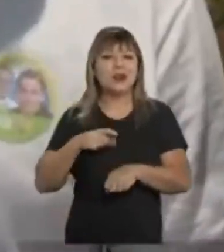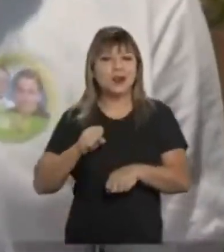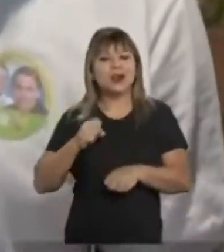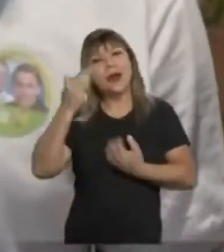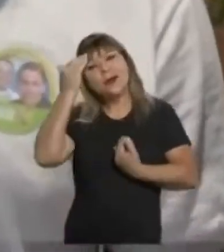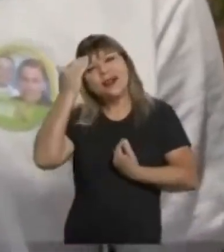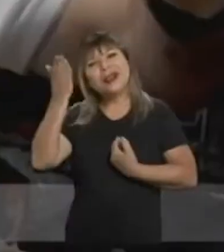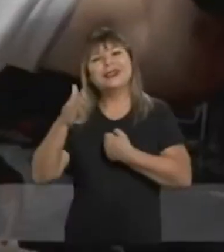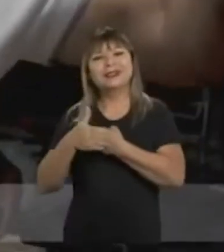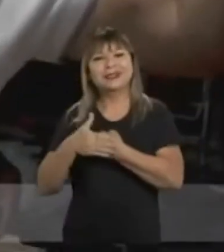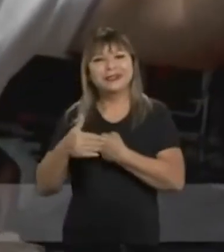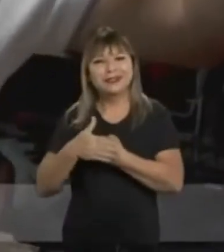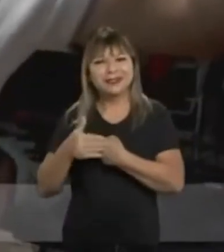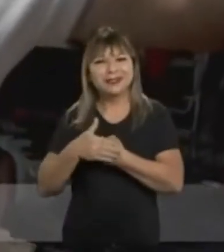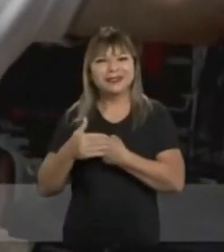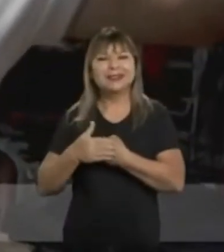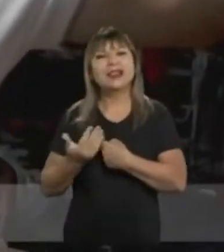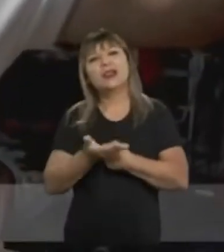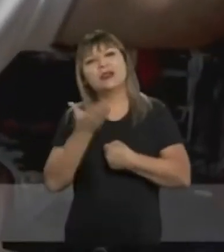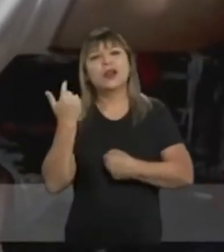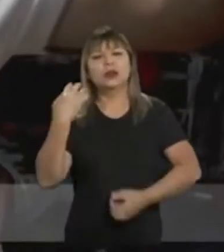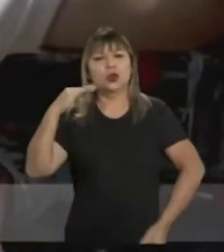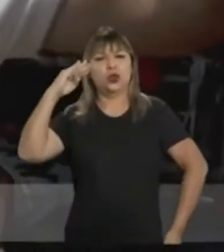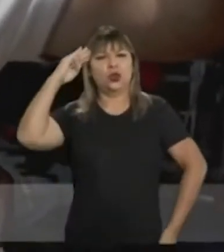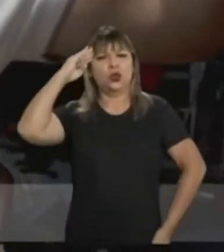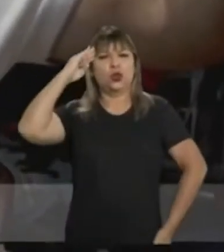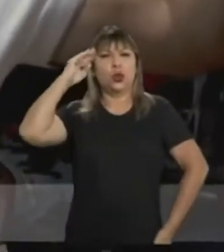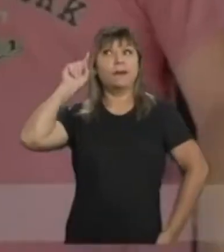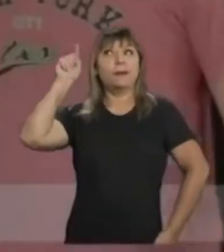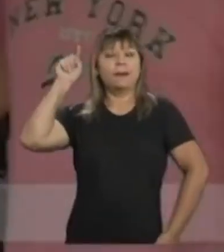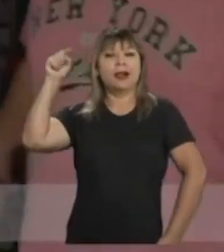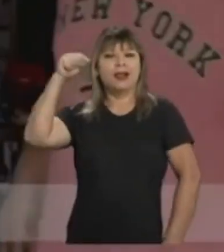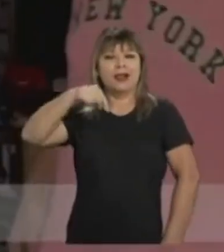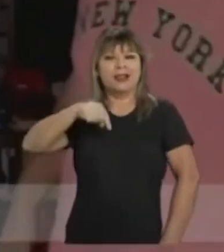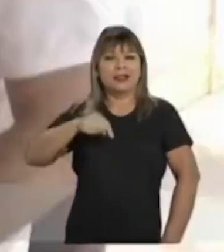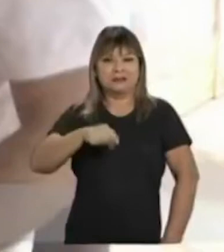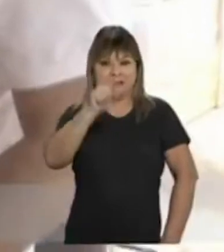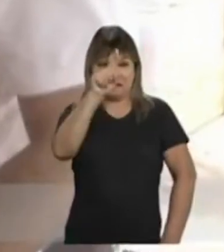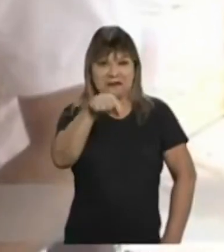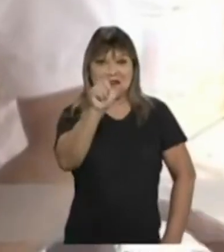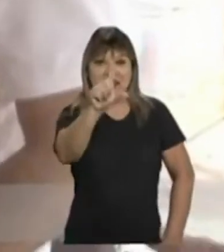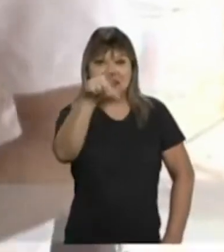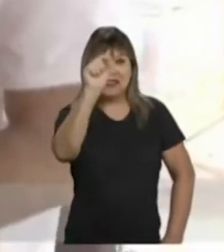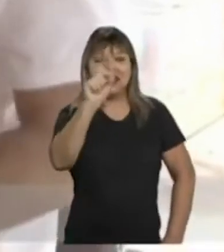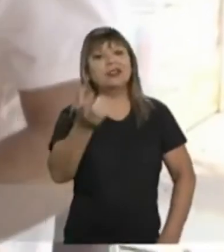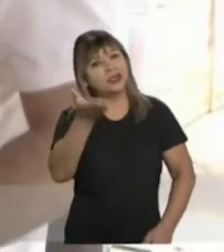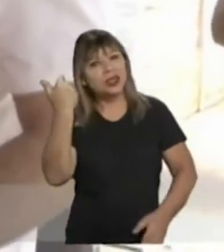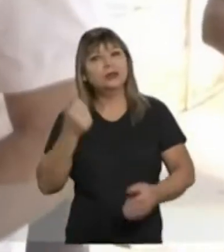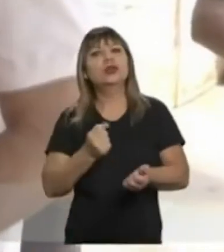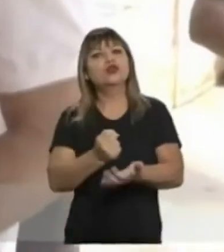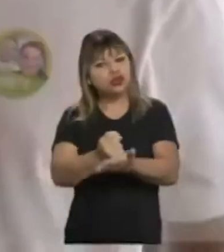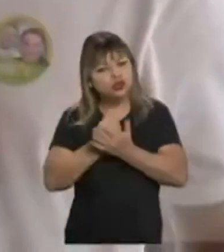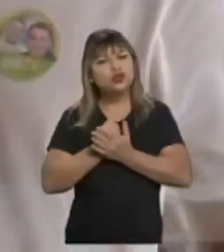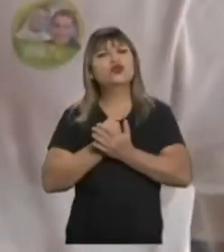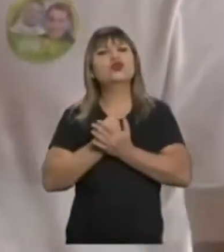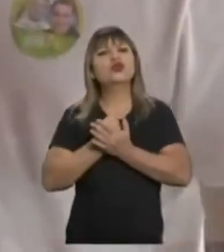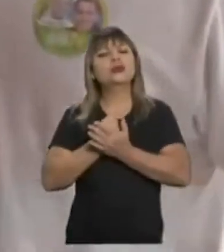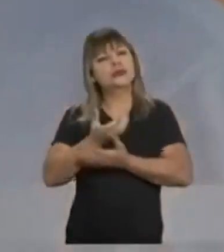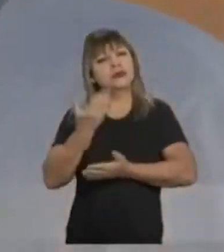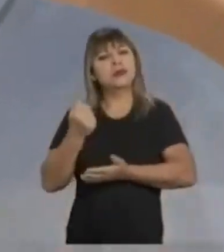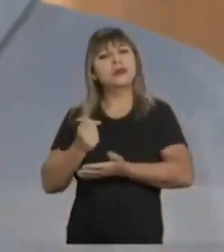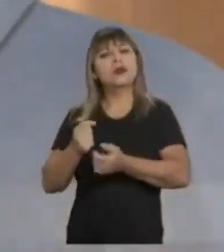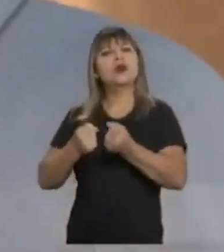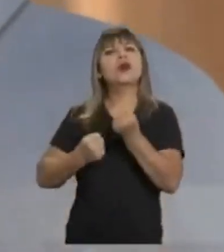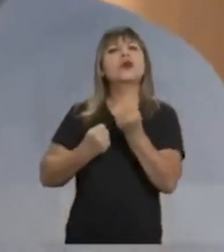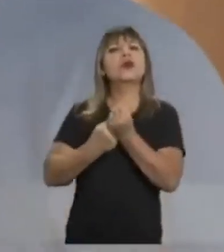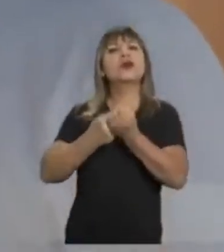Muito obrigado pelo carinho. E da coroa, é Capitão Lá e Capitão K, hein? É o K. Boa! Amor de Agora me ajuda. Preciso de vocês agora.